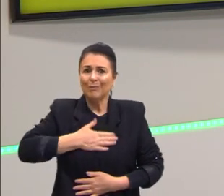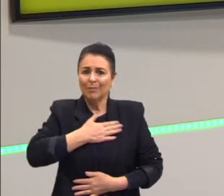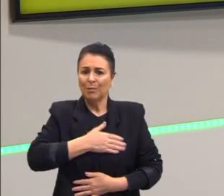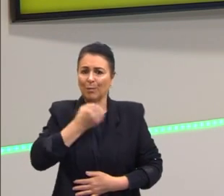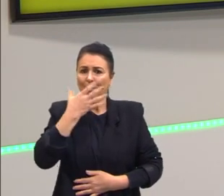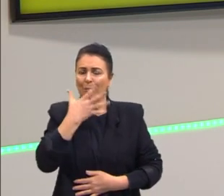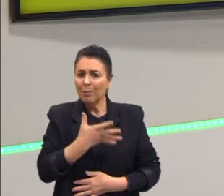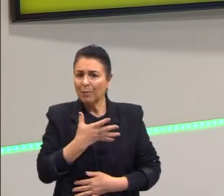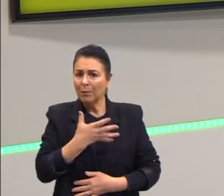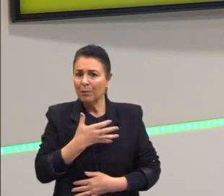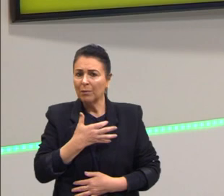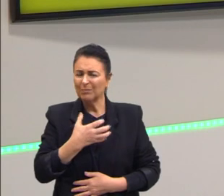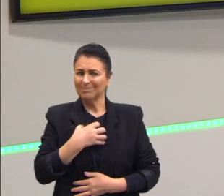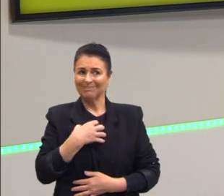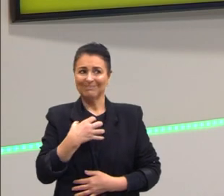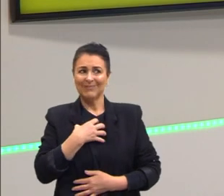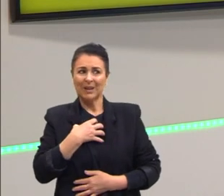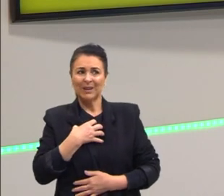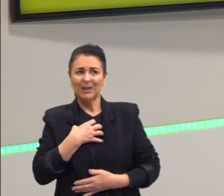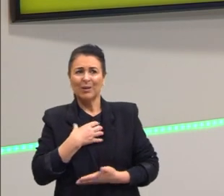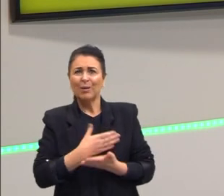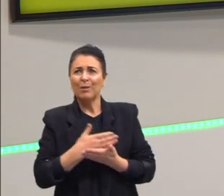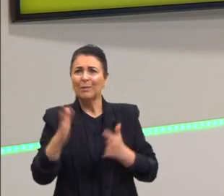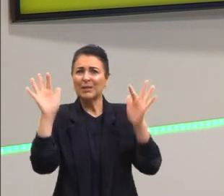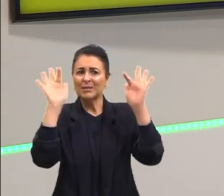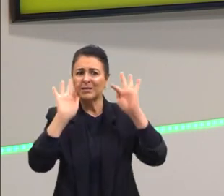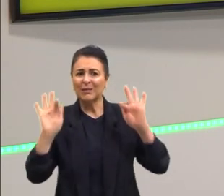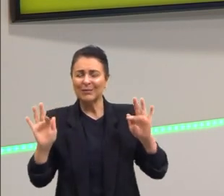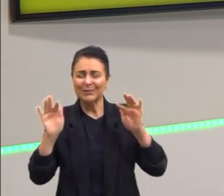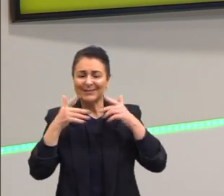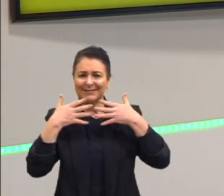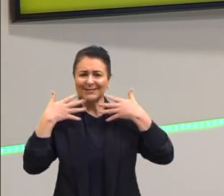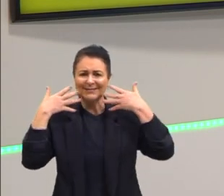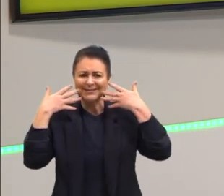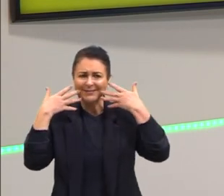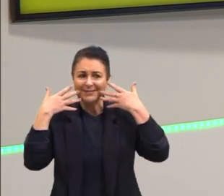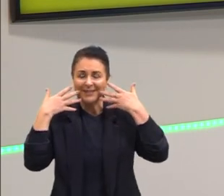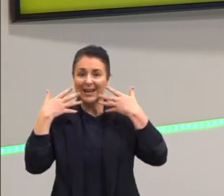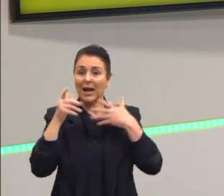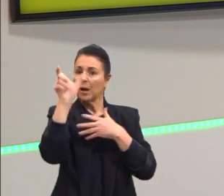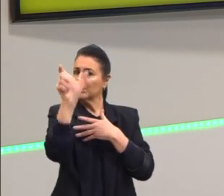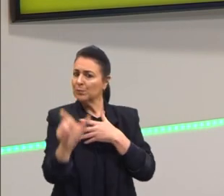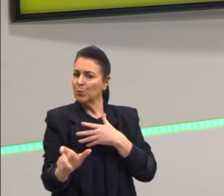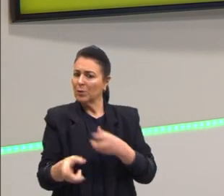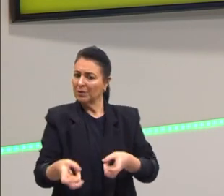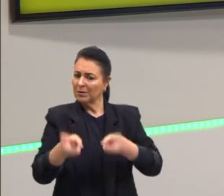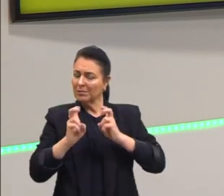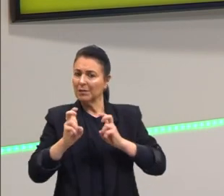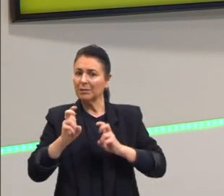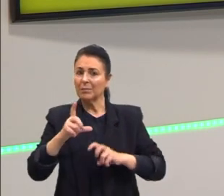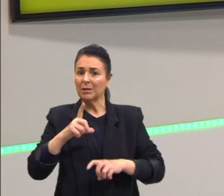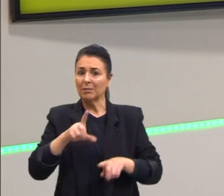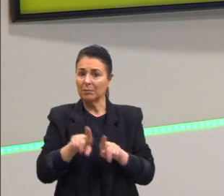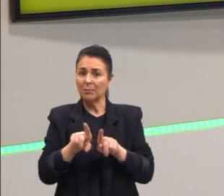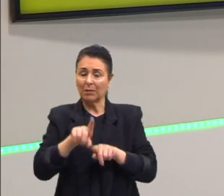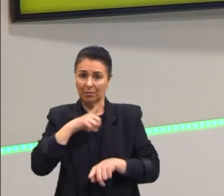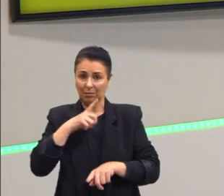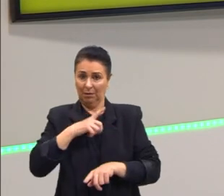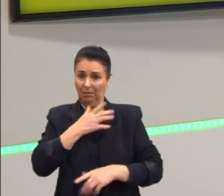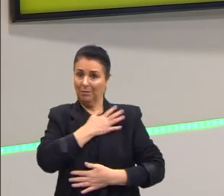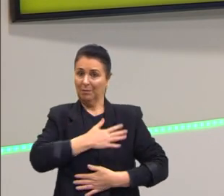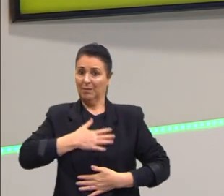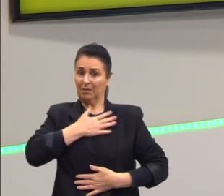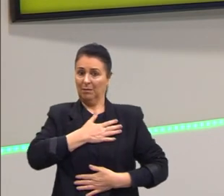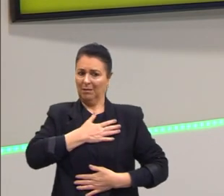satisfação, te dá felicidade, alegria. A pessoa que recebe também tem um sentimento de prazer. E se uma